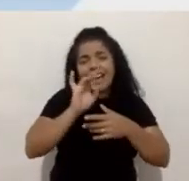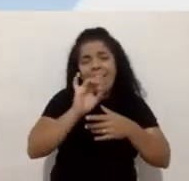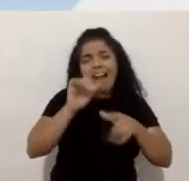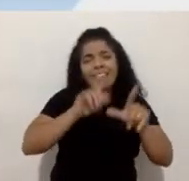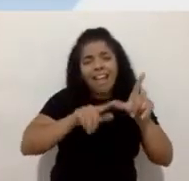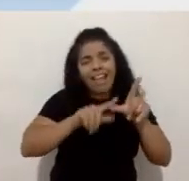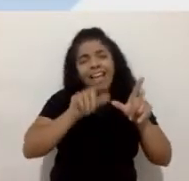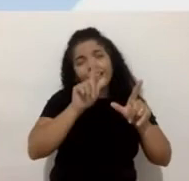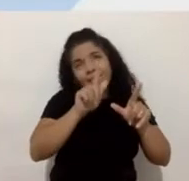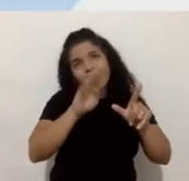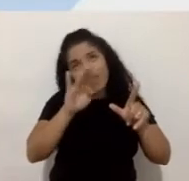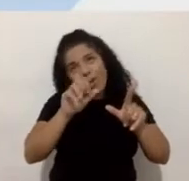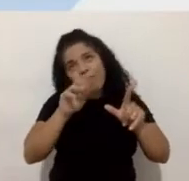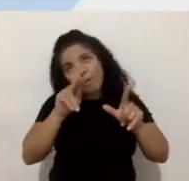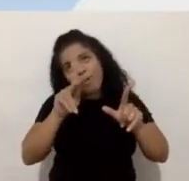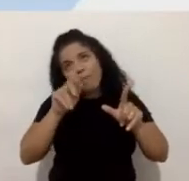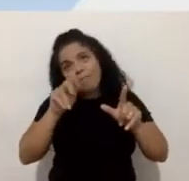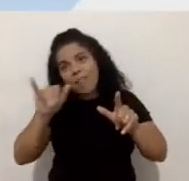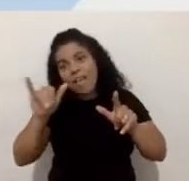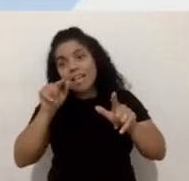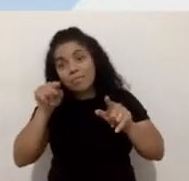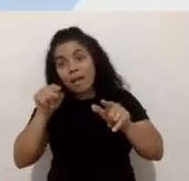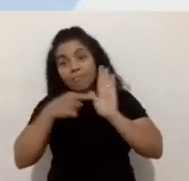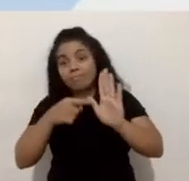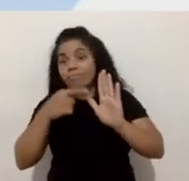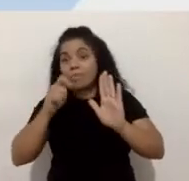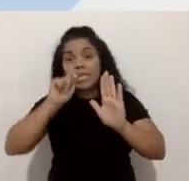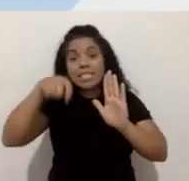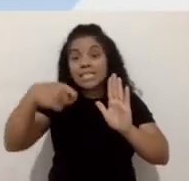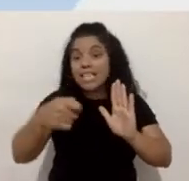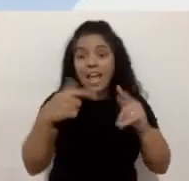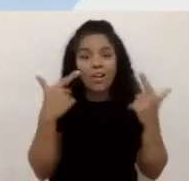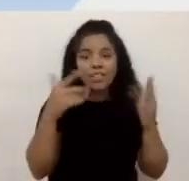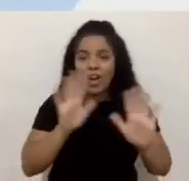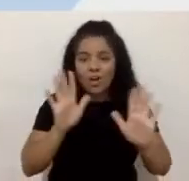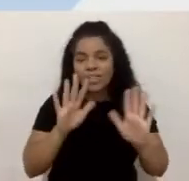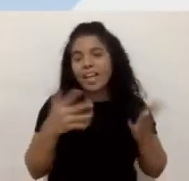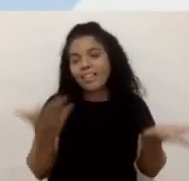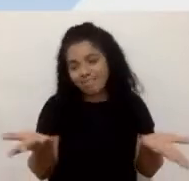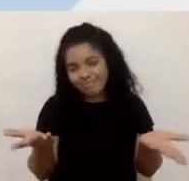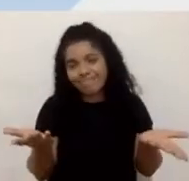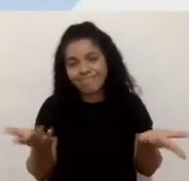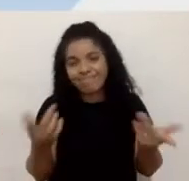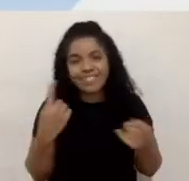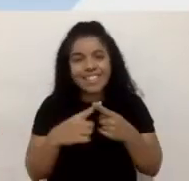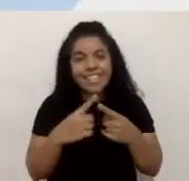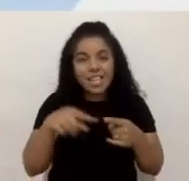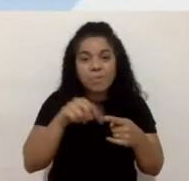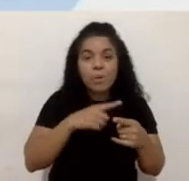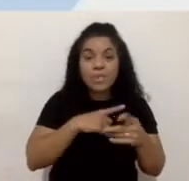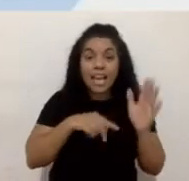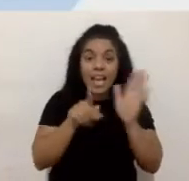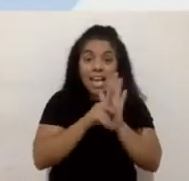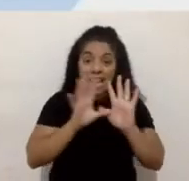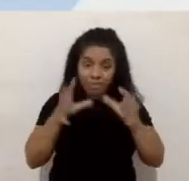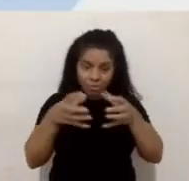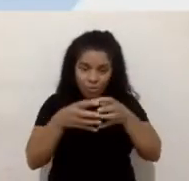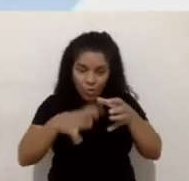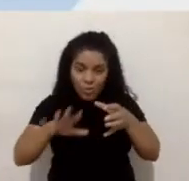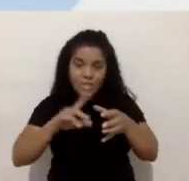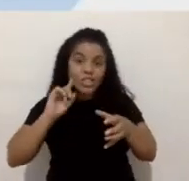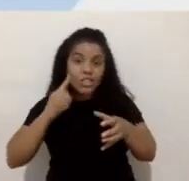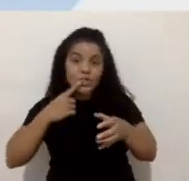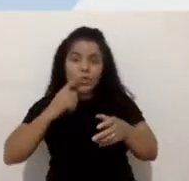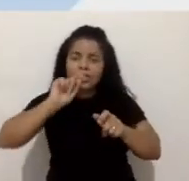se referir ao produto. Porque o nosso produto não foi batizado, né, que é um ritual que a comunidade surda tem que dar,